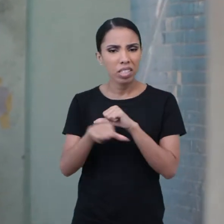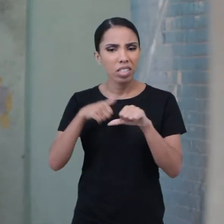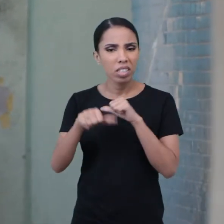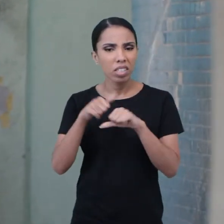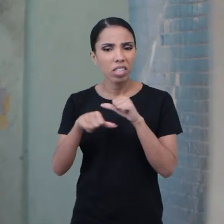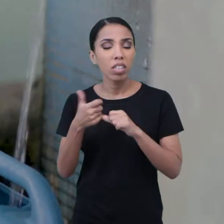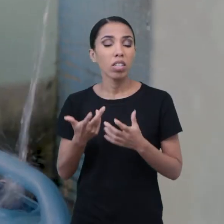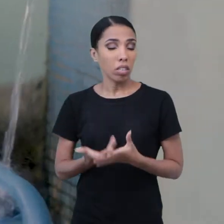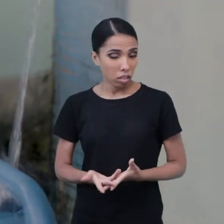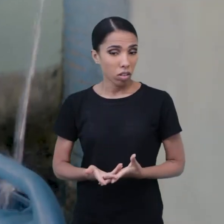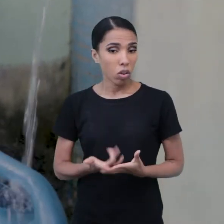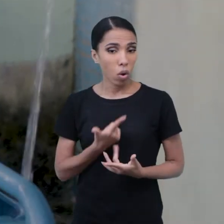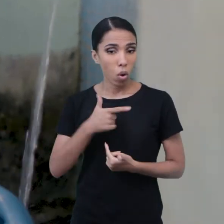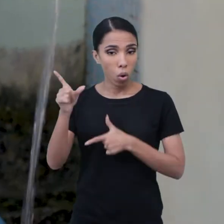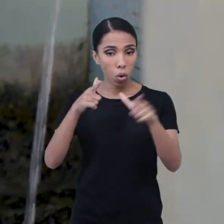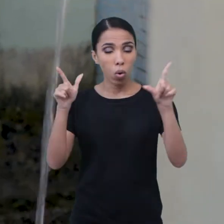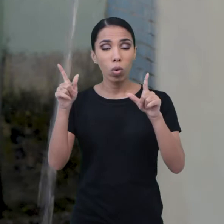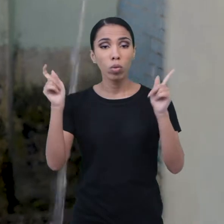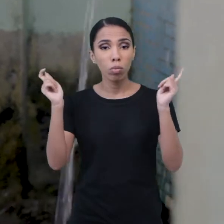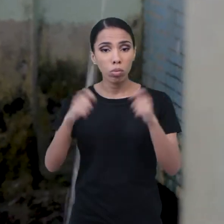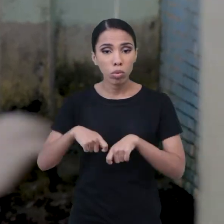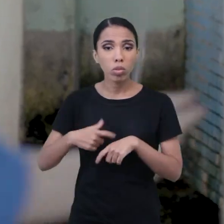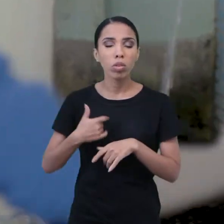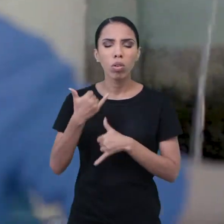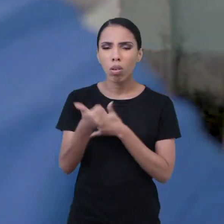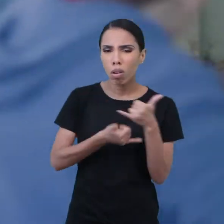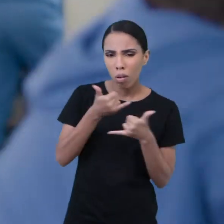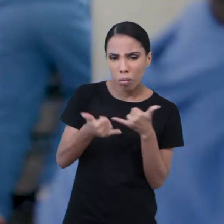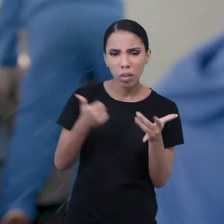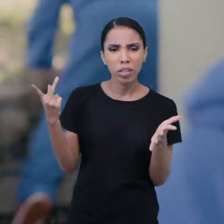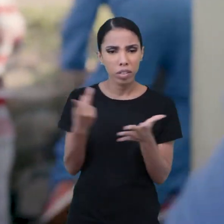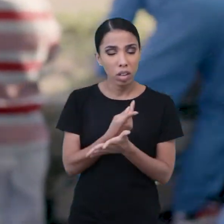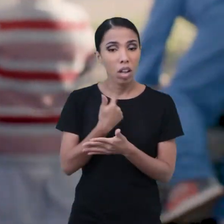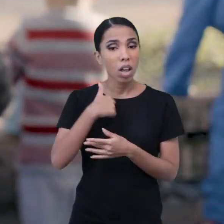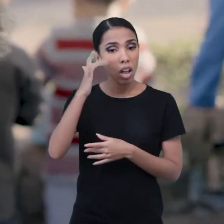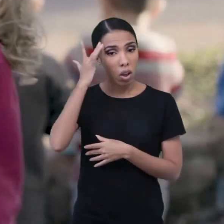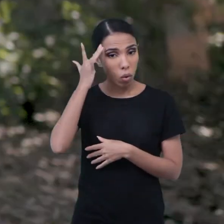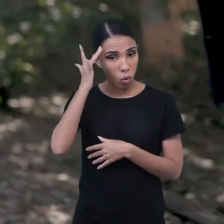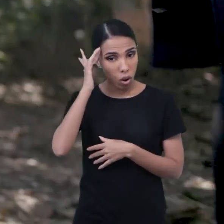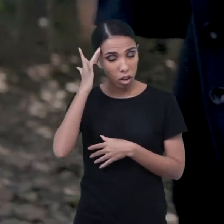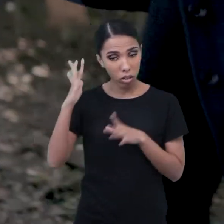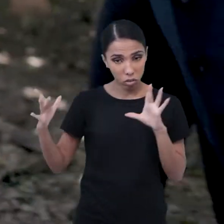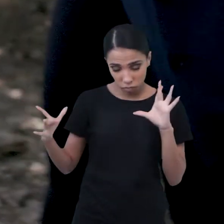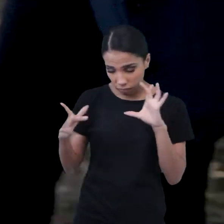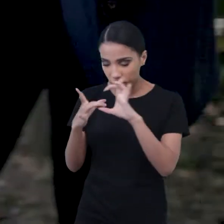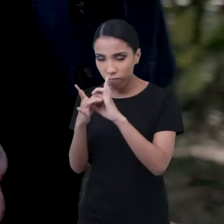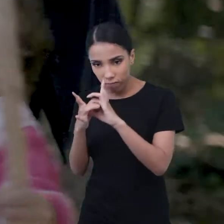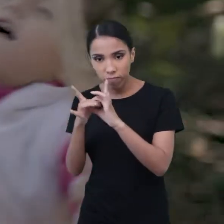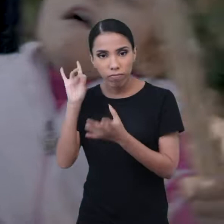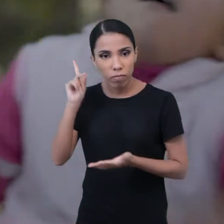transformava. Então, outras possibilidades surgiam, outras brincadeiras surgiam. Eu acho que a gente só se